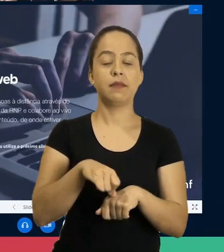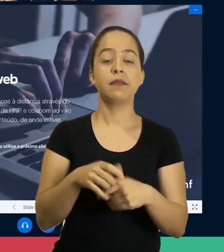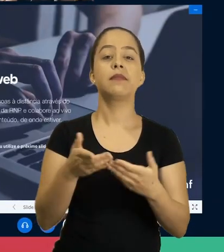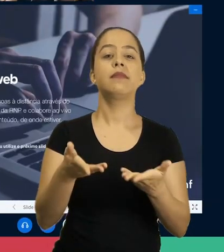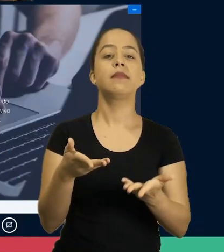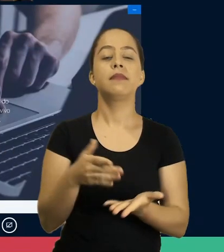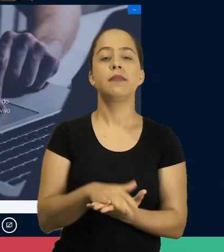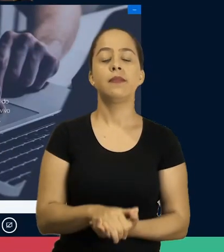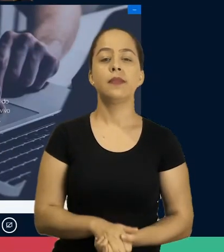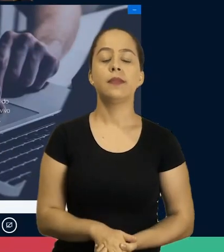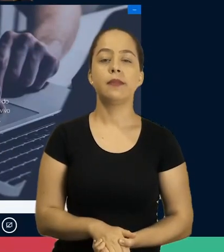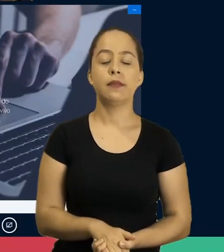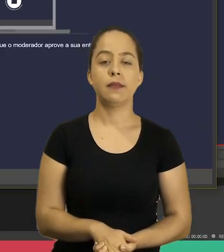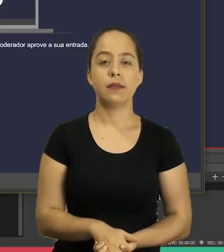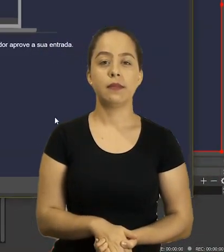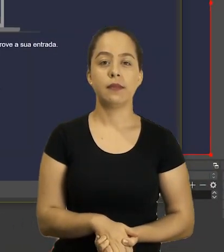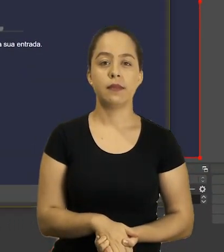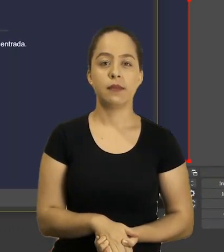Aprovar aqui na sala.